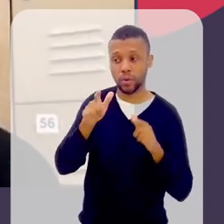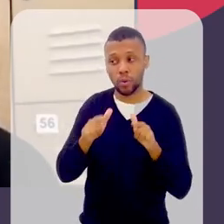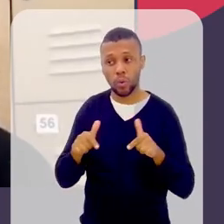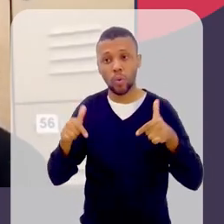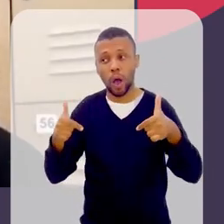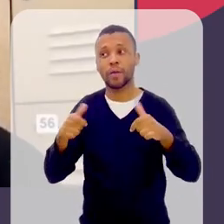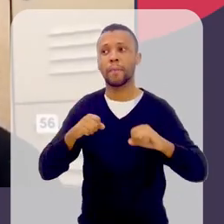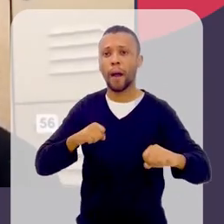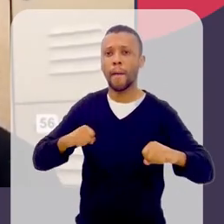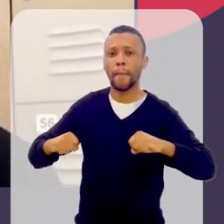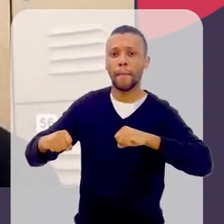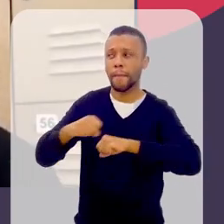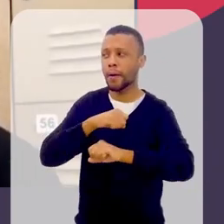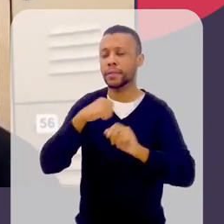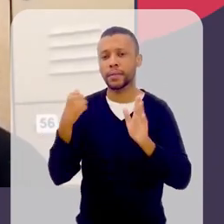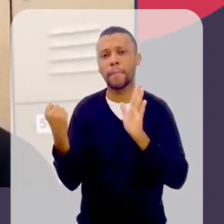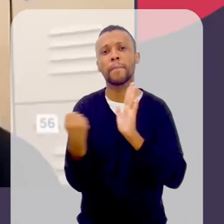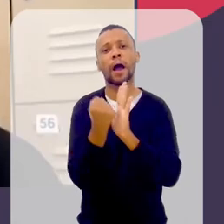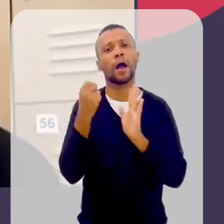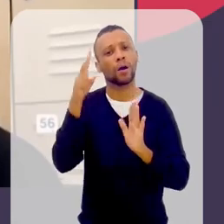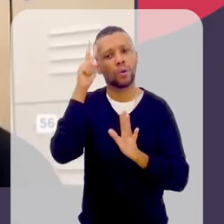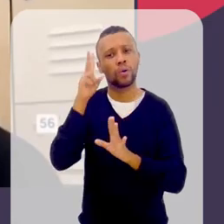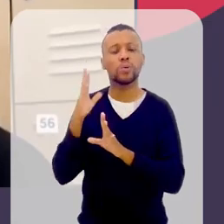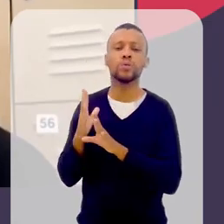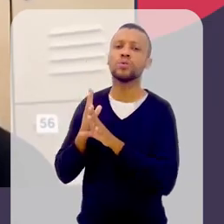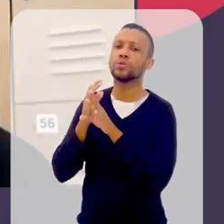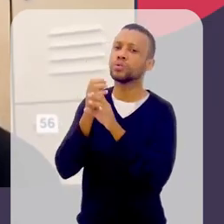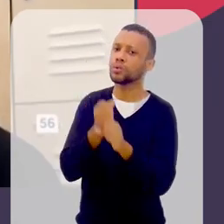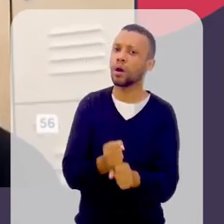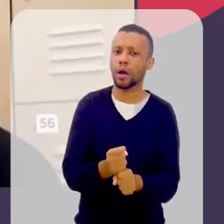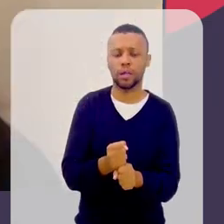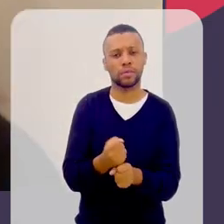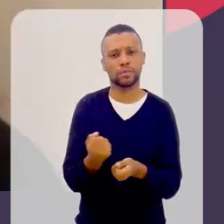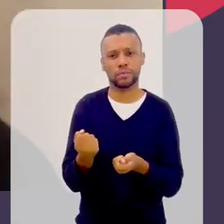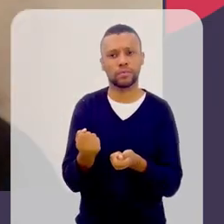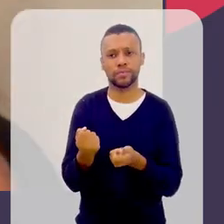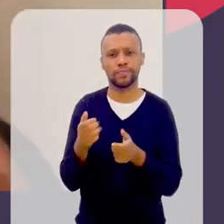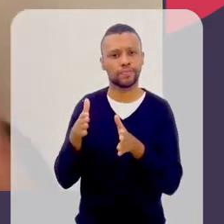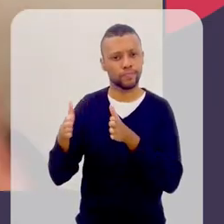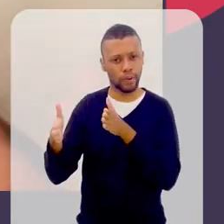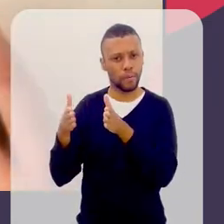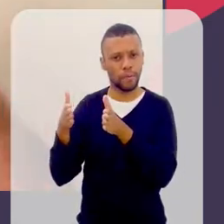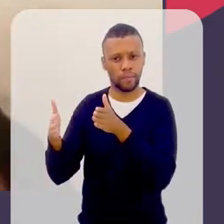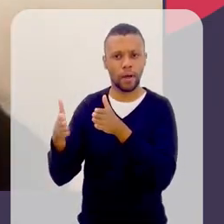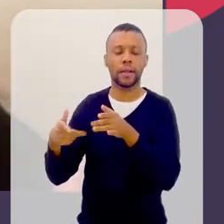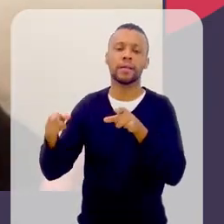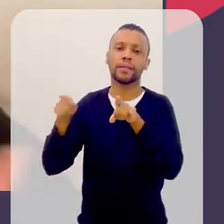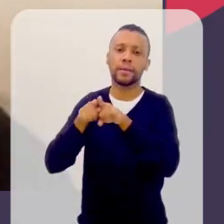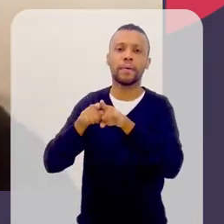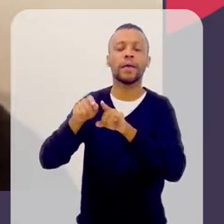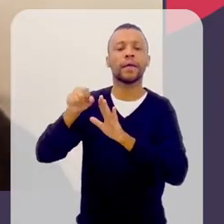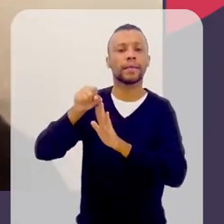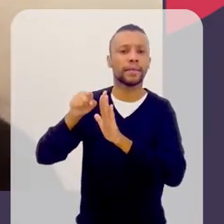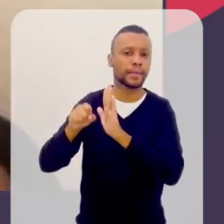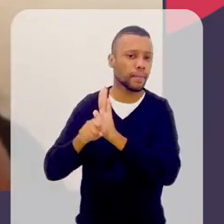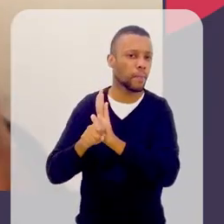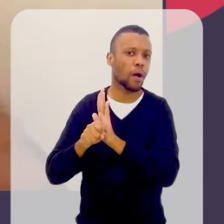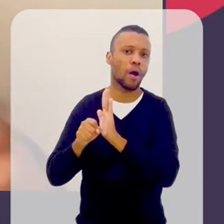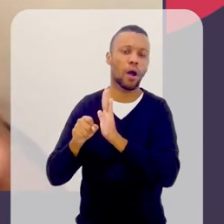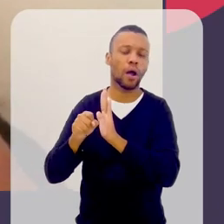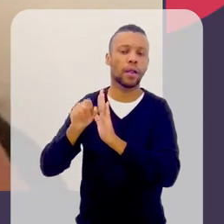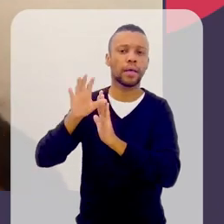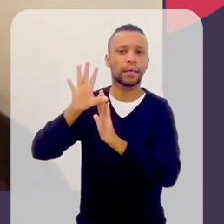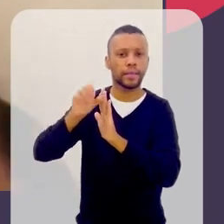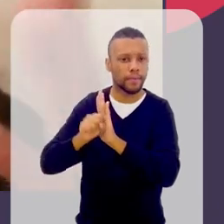partir desse marco histórico. E, claro, como o marco histórico, ele também é simbólico, né? É para chamar